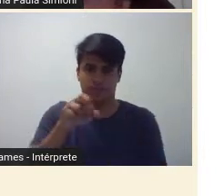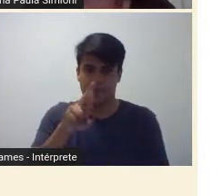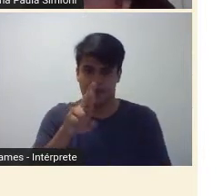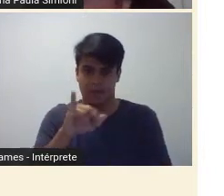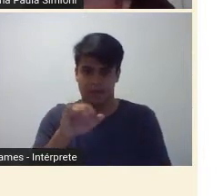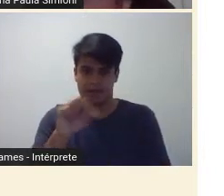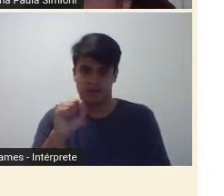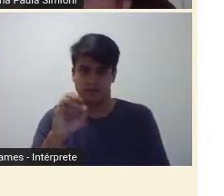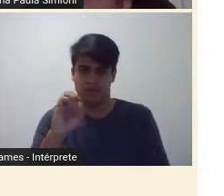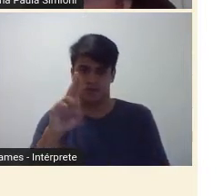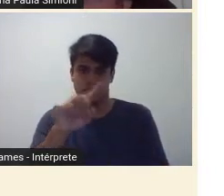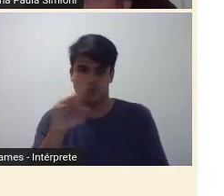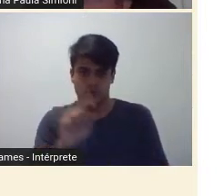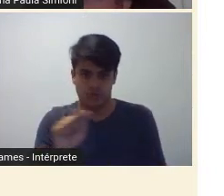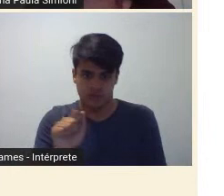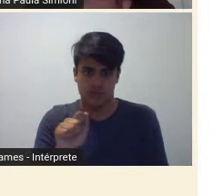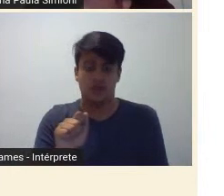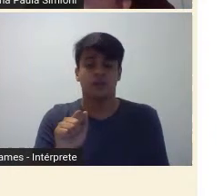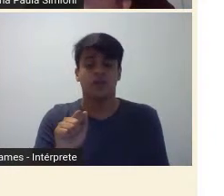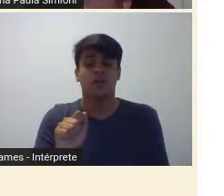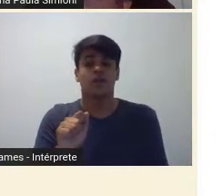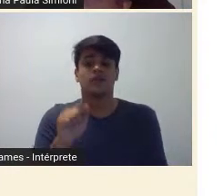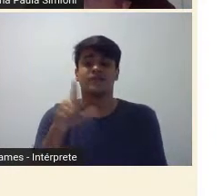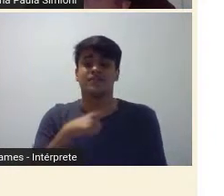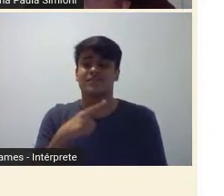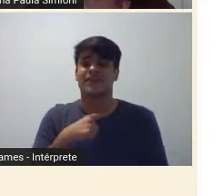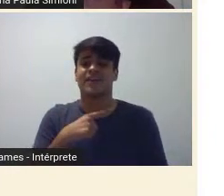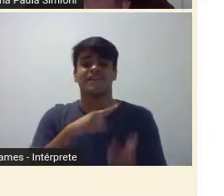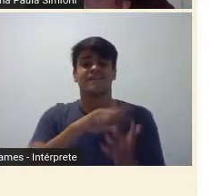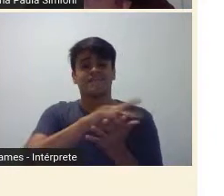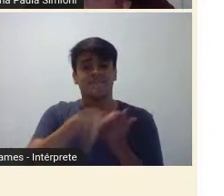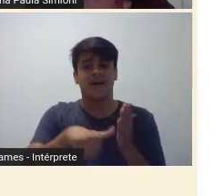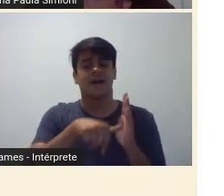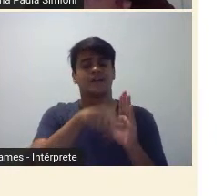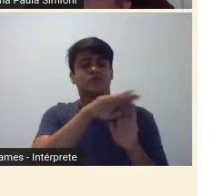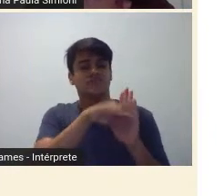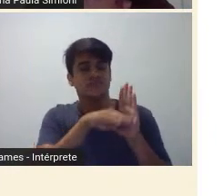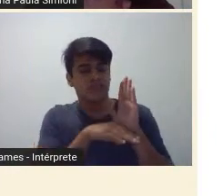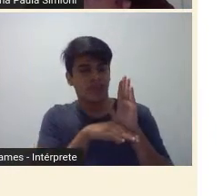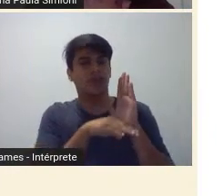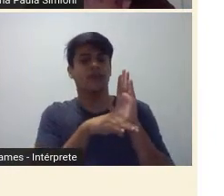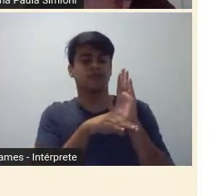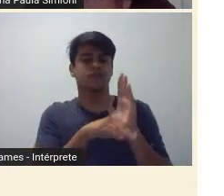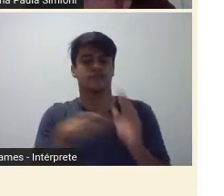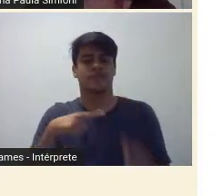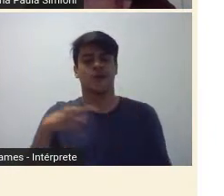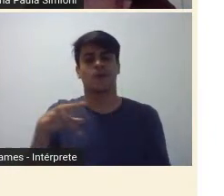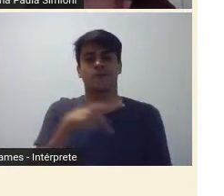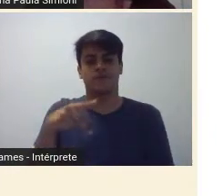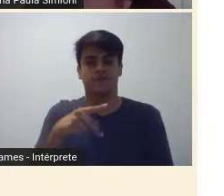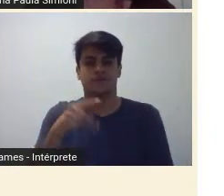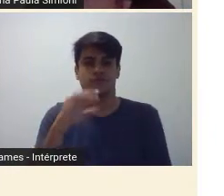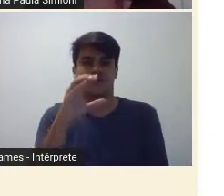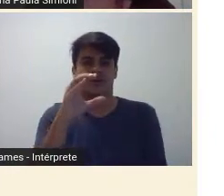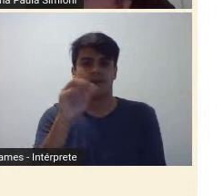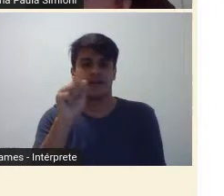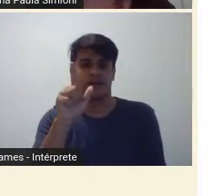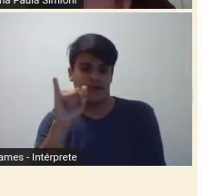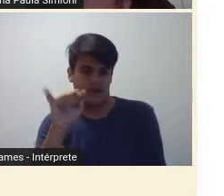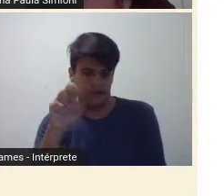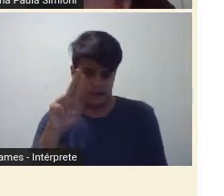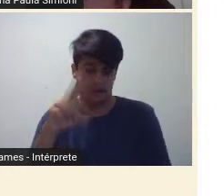outros, né, é uma sucessão de textos, inclusive muito contemporâneos, o professor Calil escreveu um texto chamado